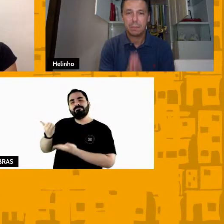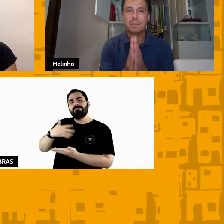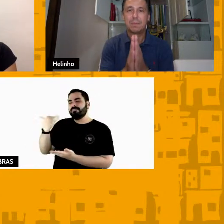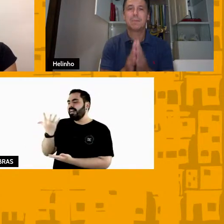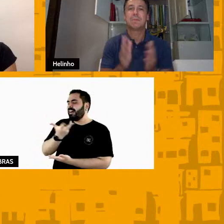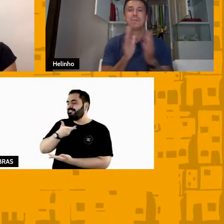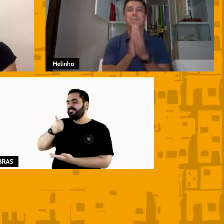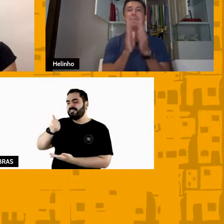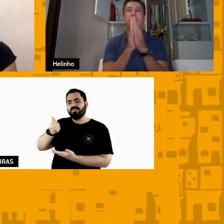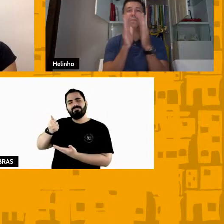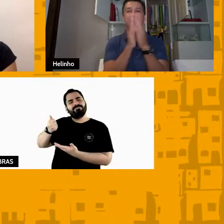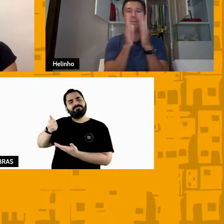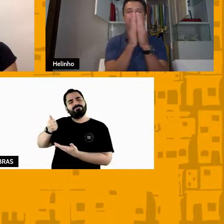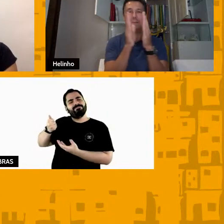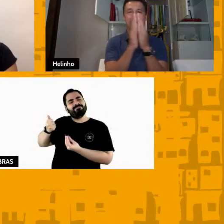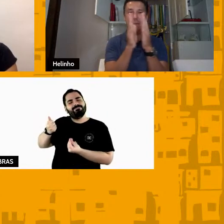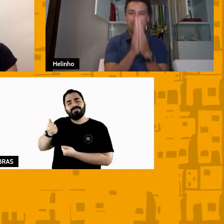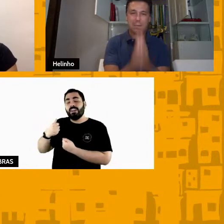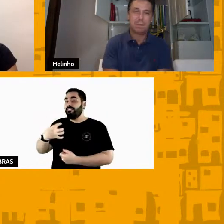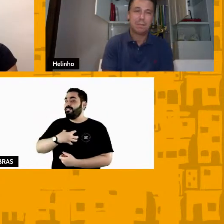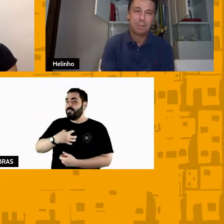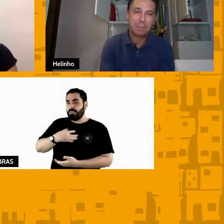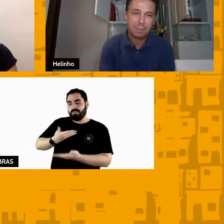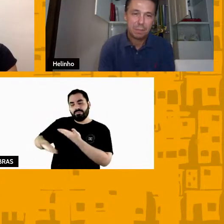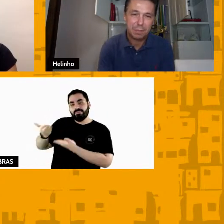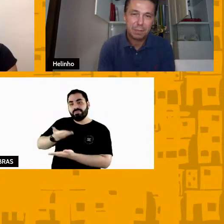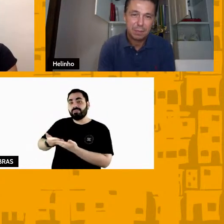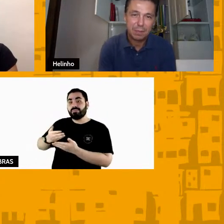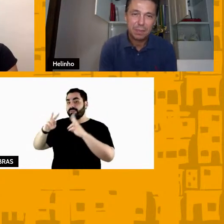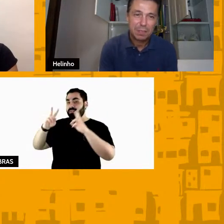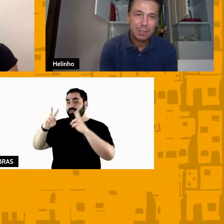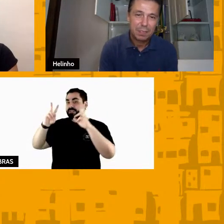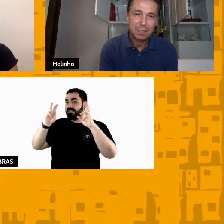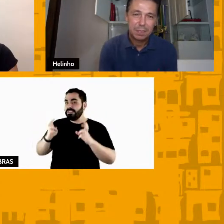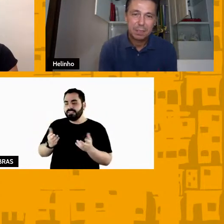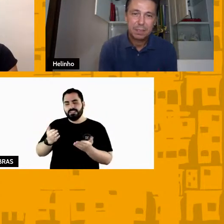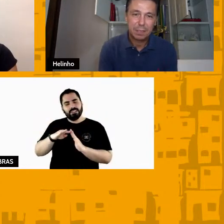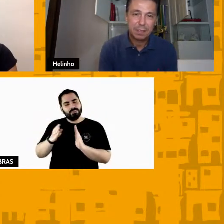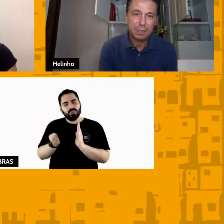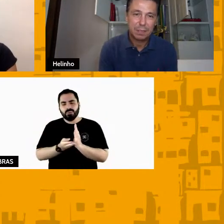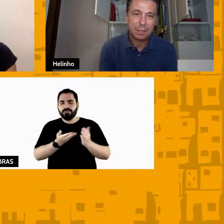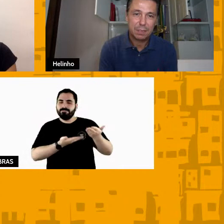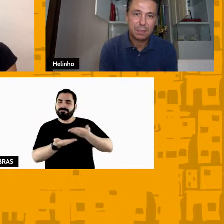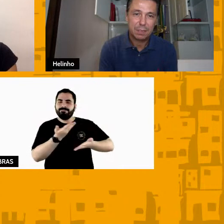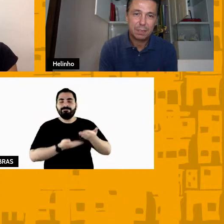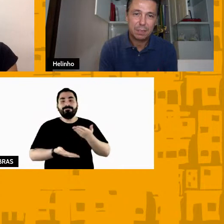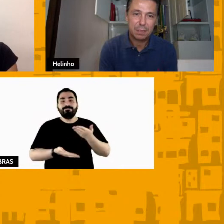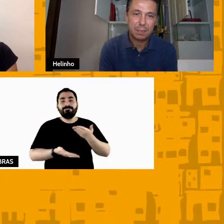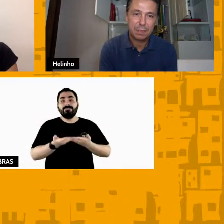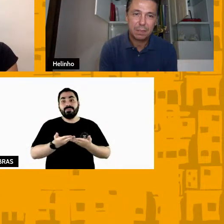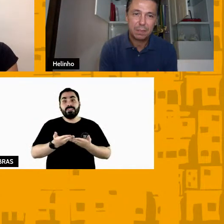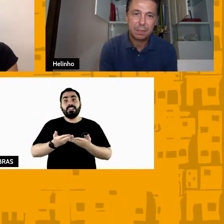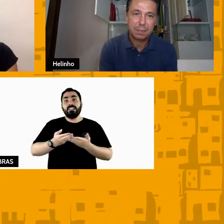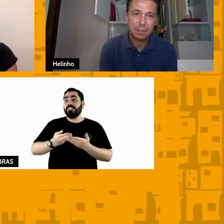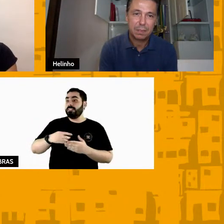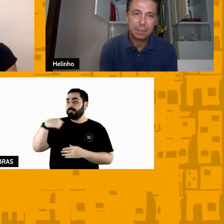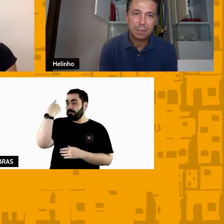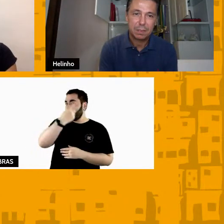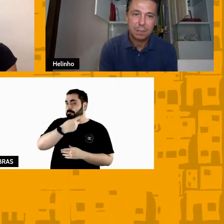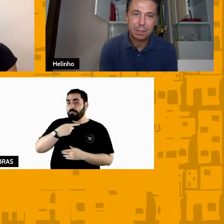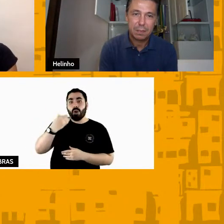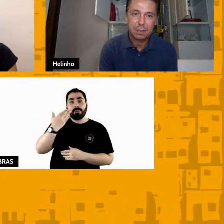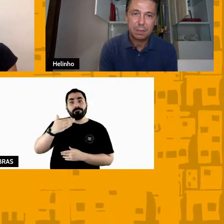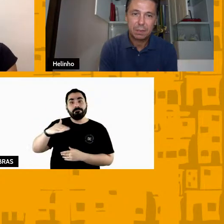conforme como lidou com todos esses temas como levou esse bate-papo nós ficamos aqui mais de uma hora e meia e